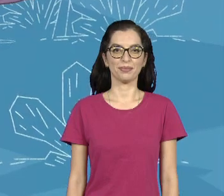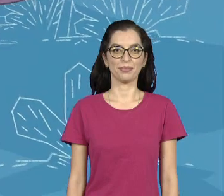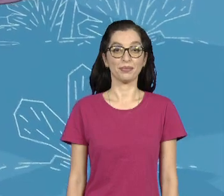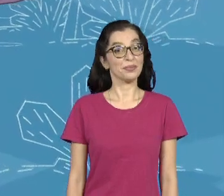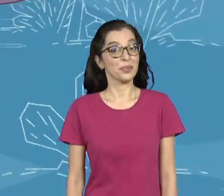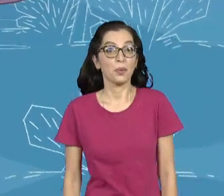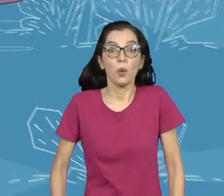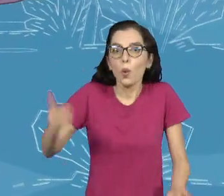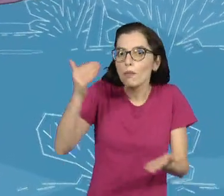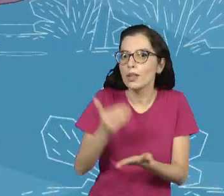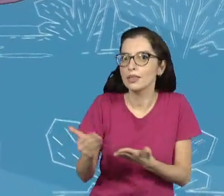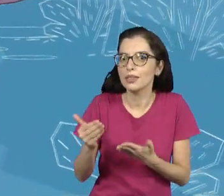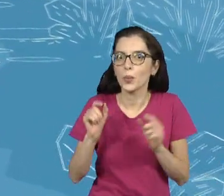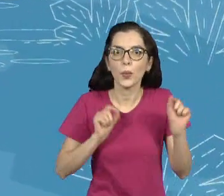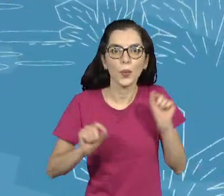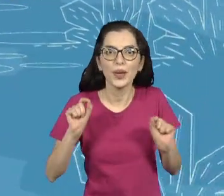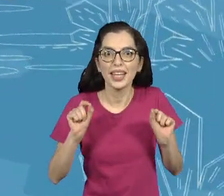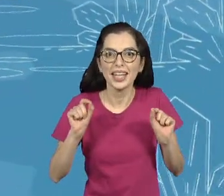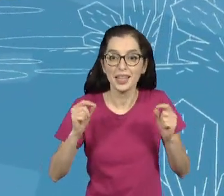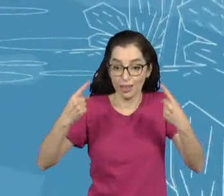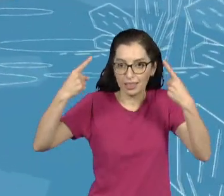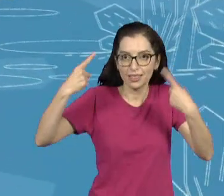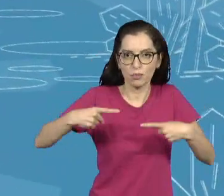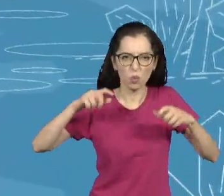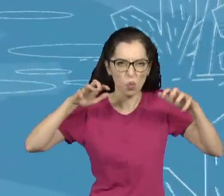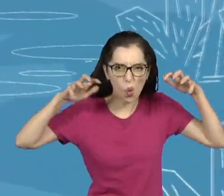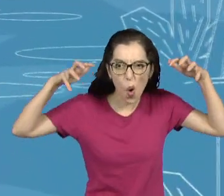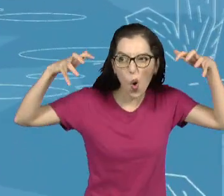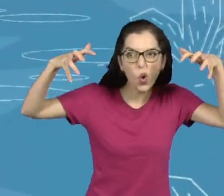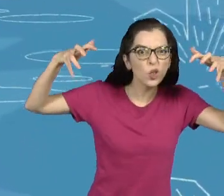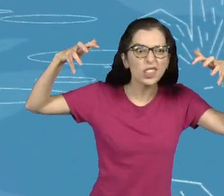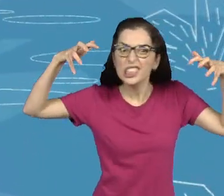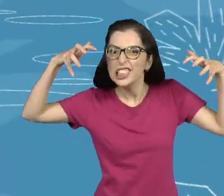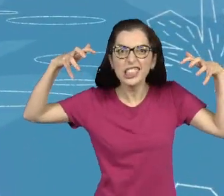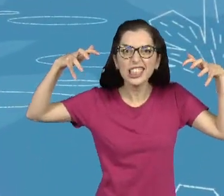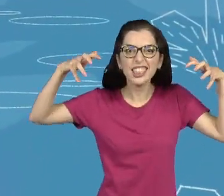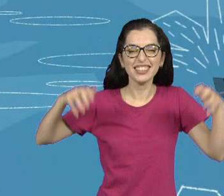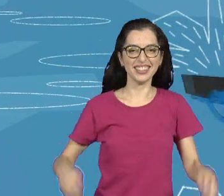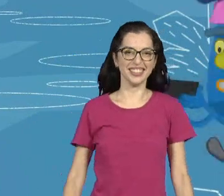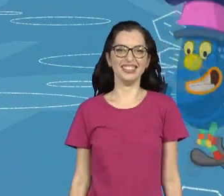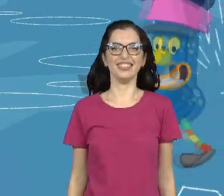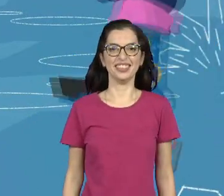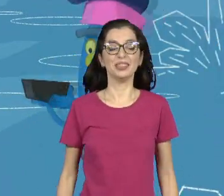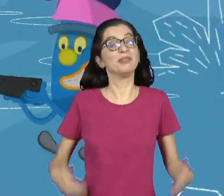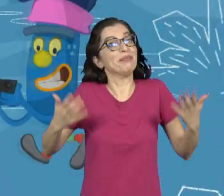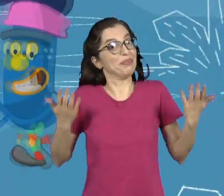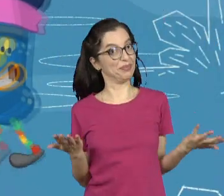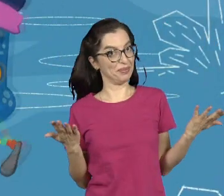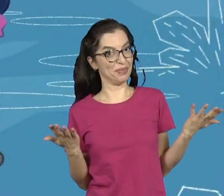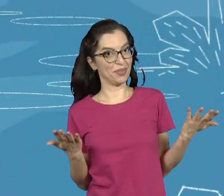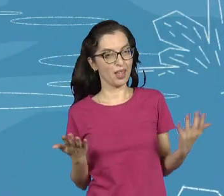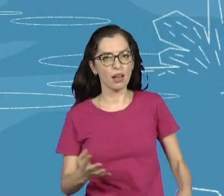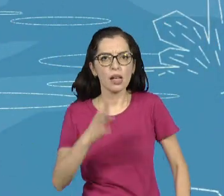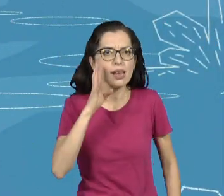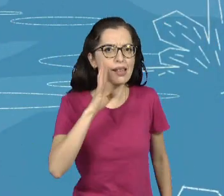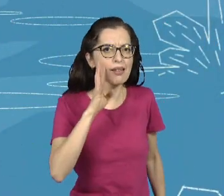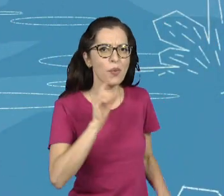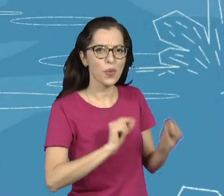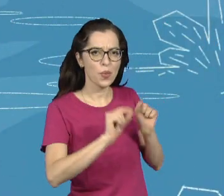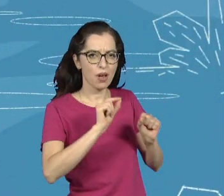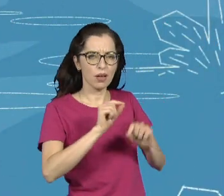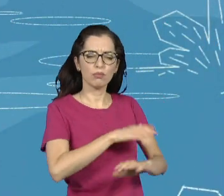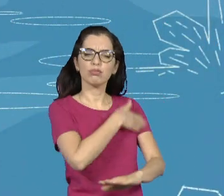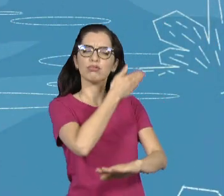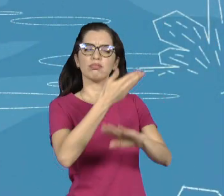Vai começar o desafio monstro! Ah, tem coisa mais legal do que passar o dia no